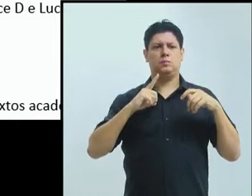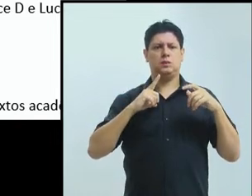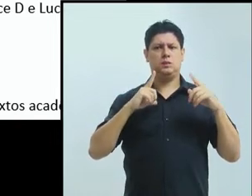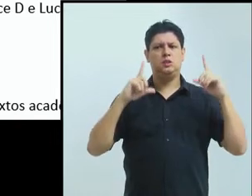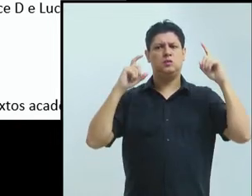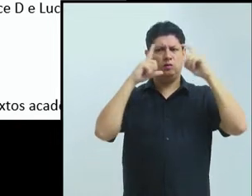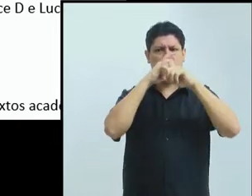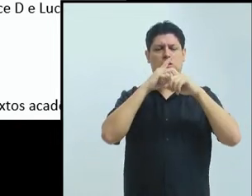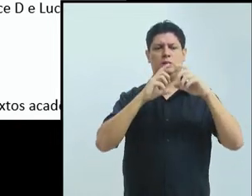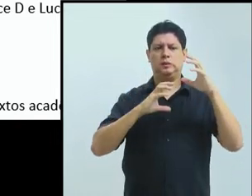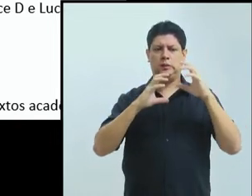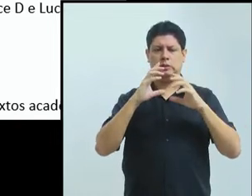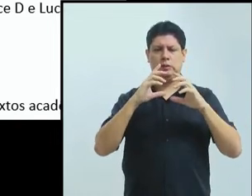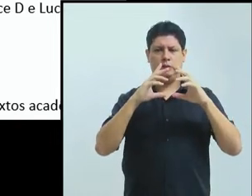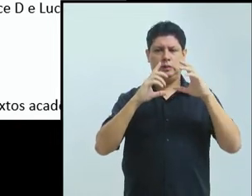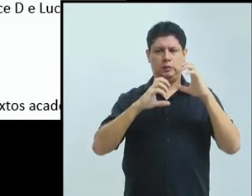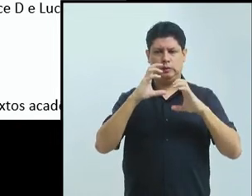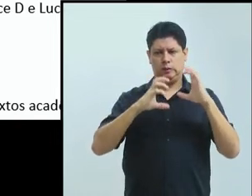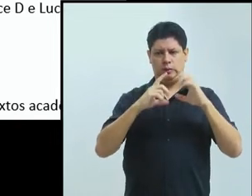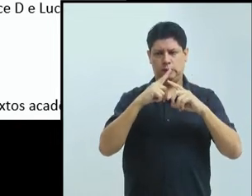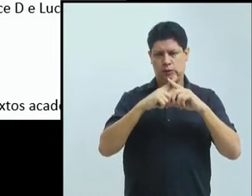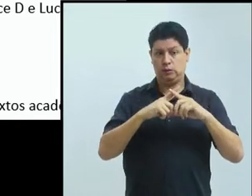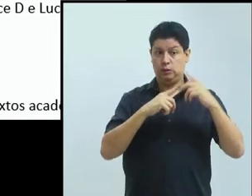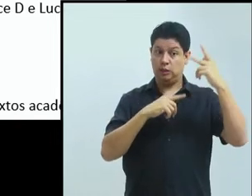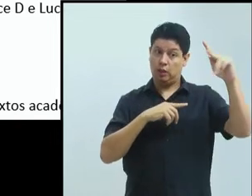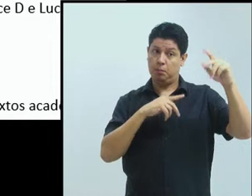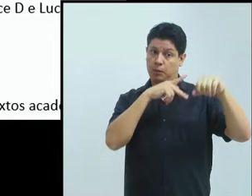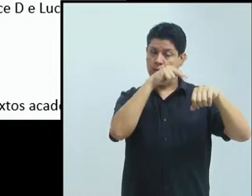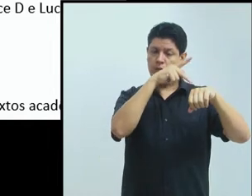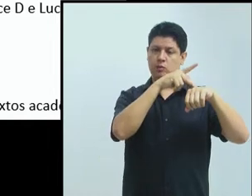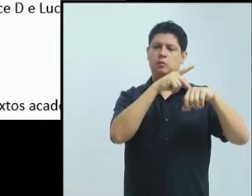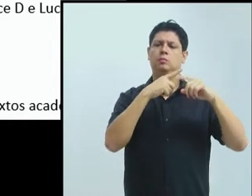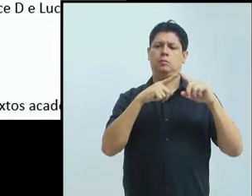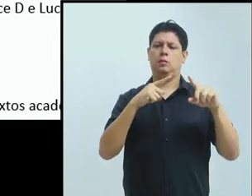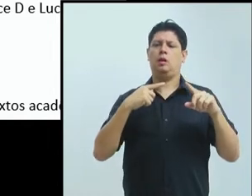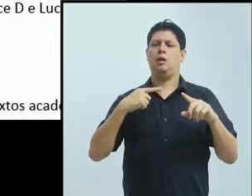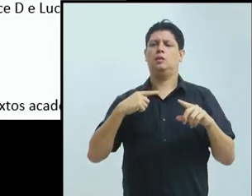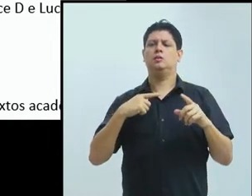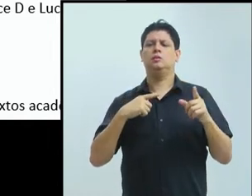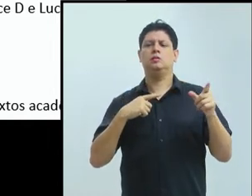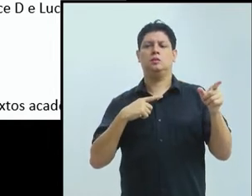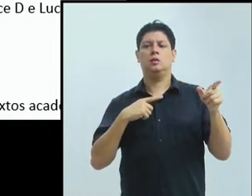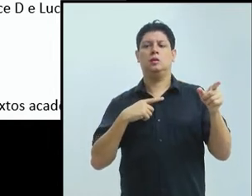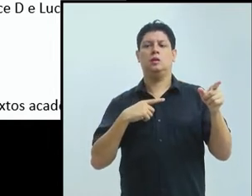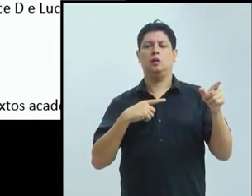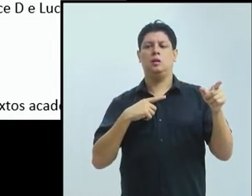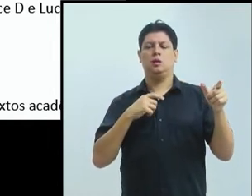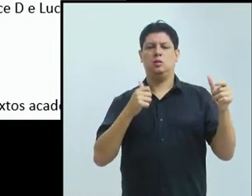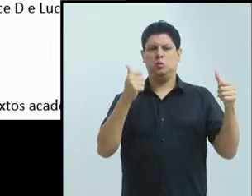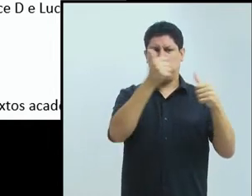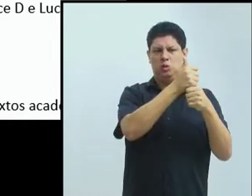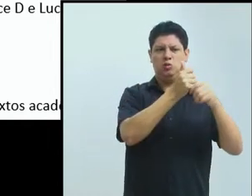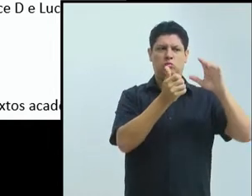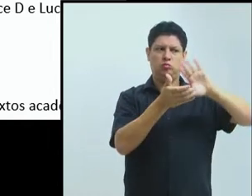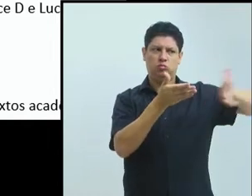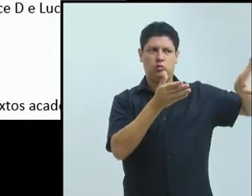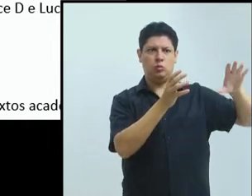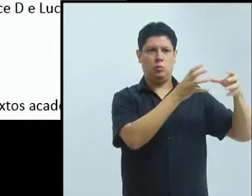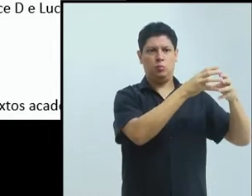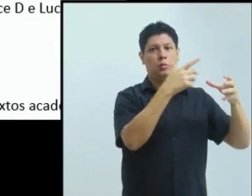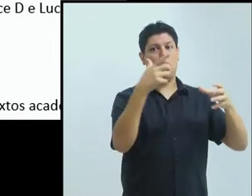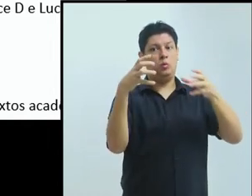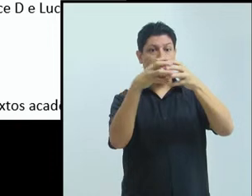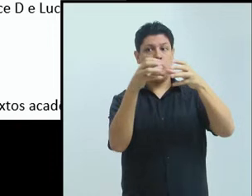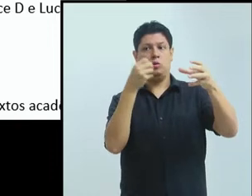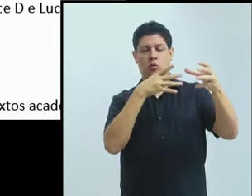através do oceano com esse grupo de uma forma muito profissional. Bom, a minha experiência... Acho